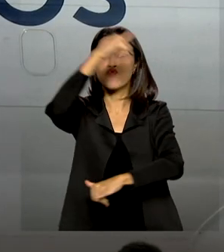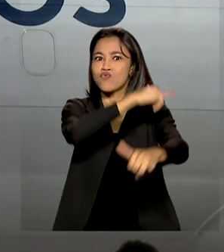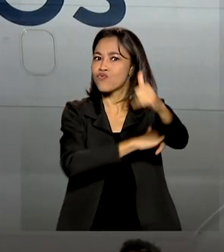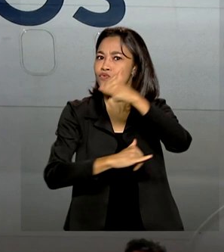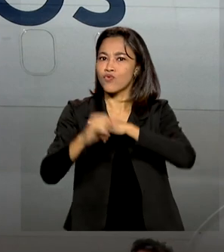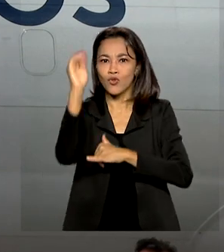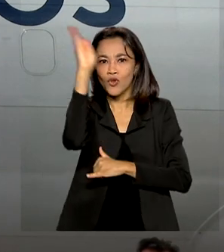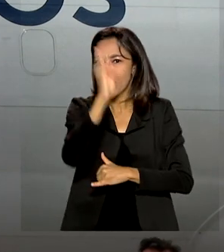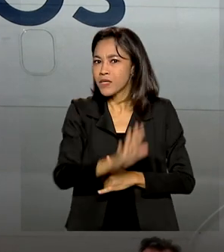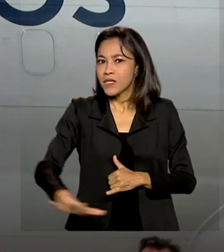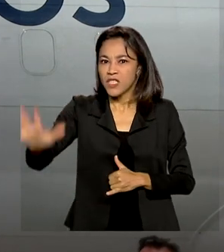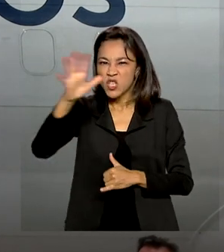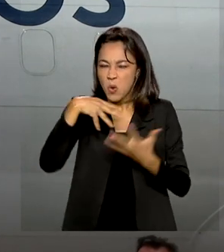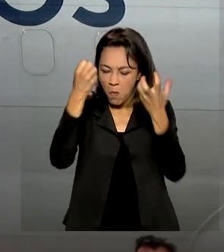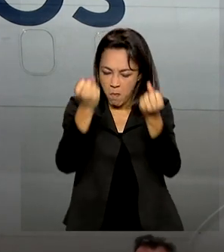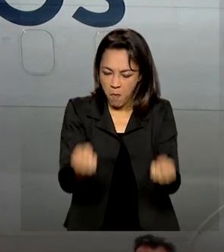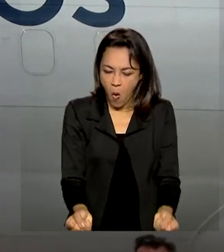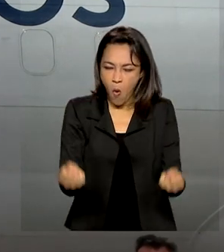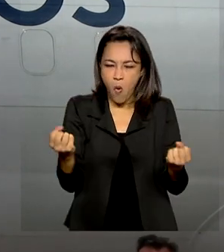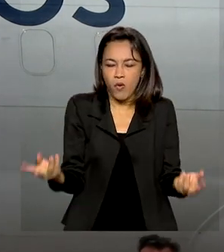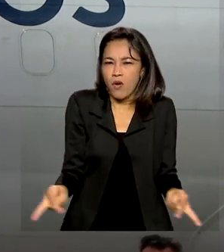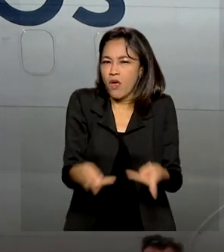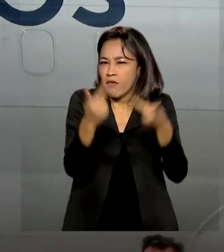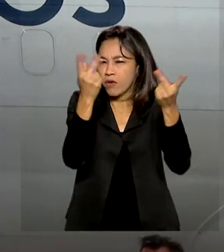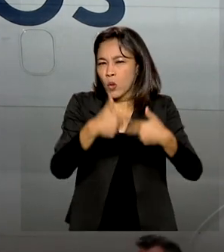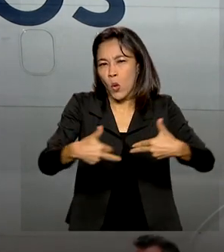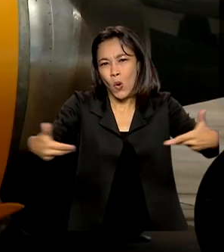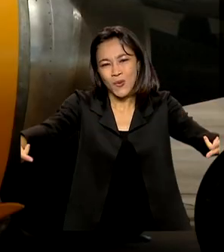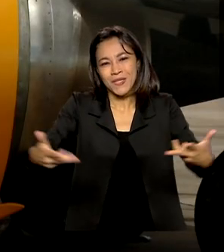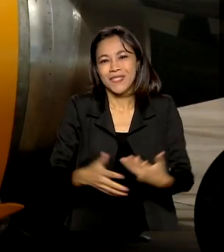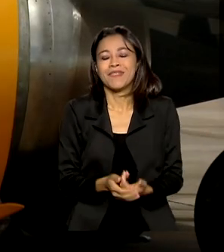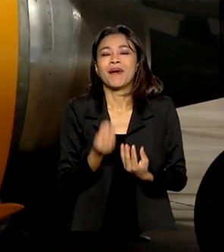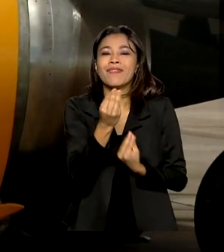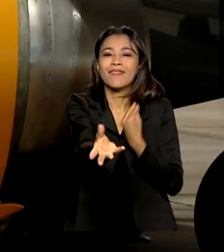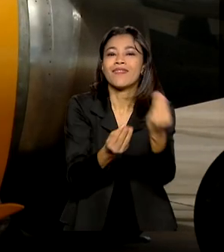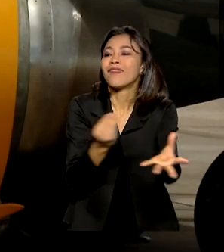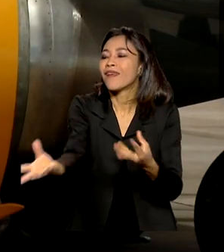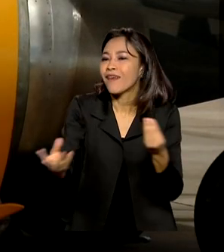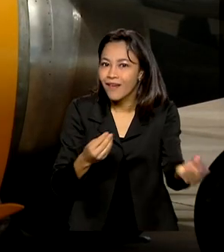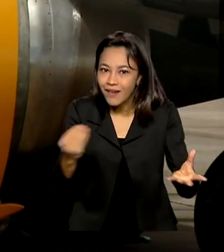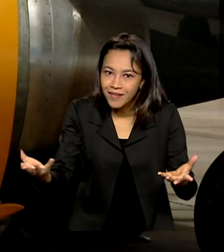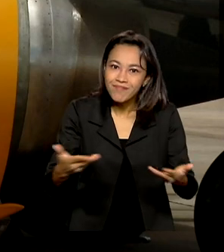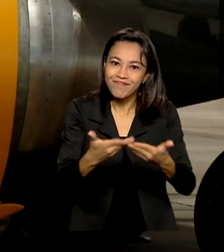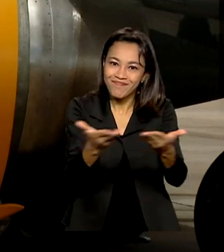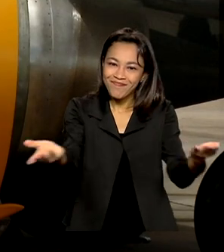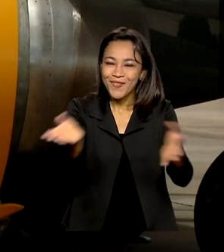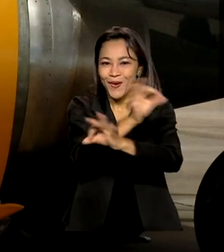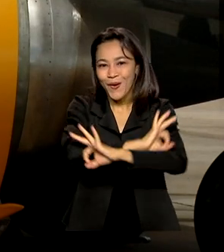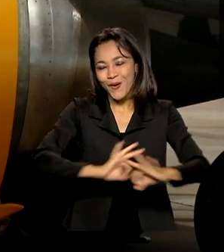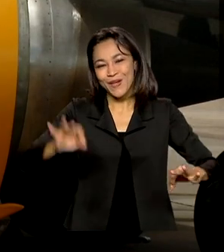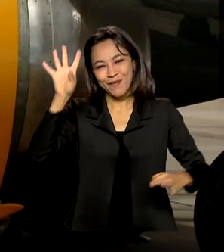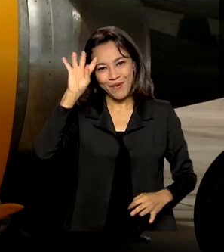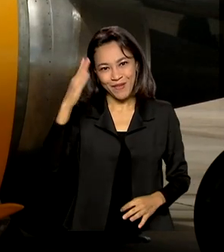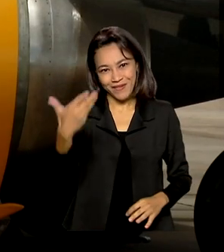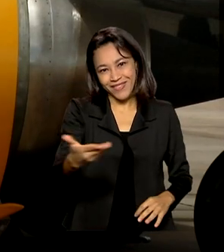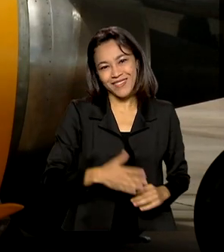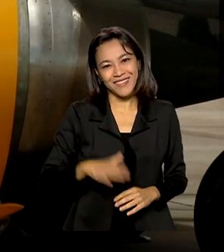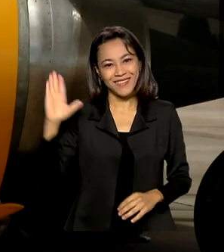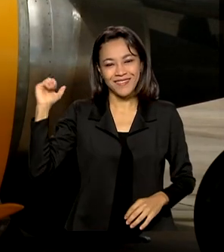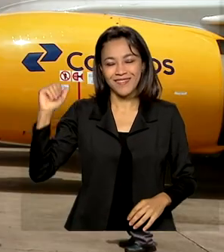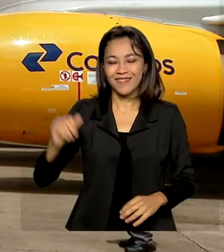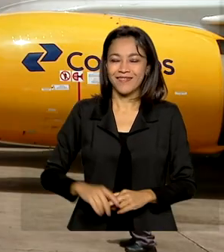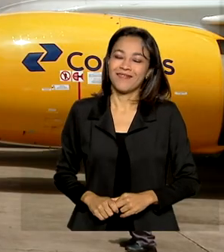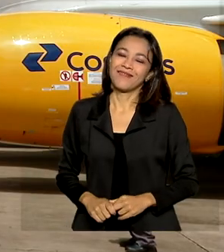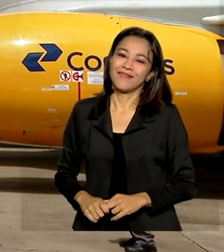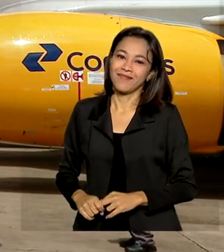nacional com toneladas de encomendas, ajudando a garantir as entregas da empresa. Ótima quarta-feira para você! Até mais!